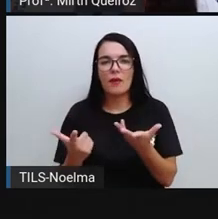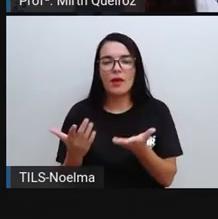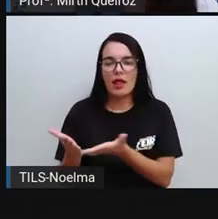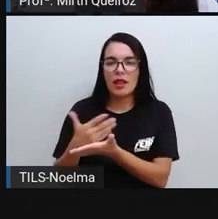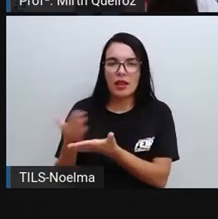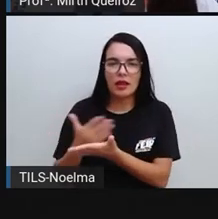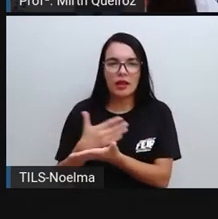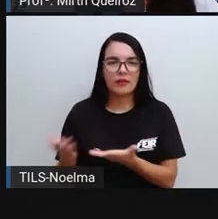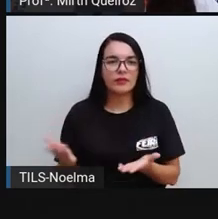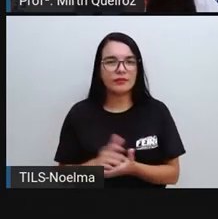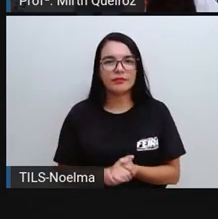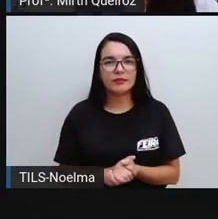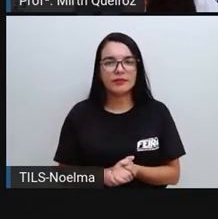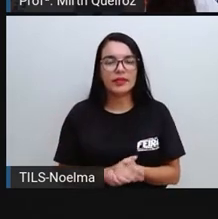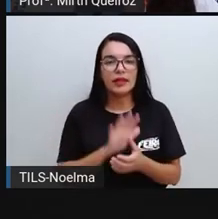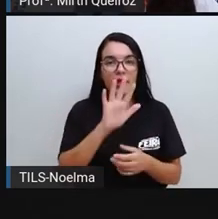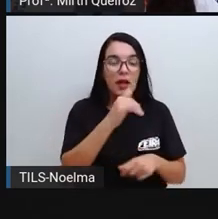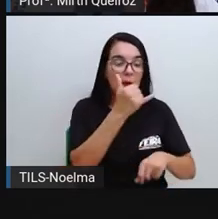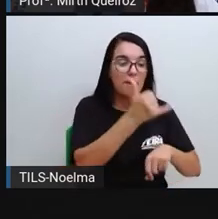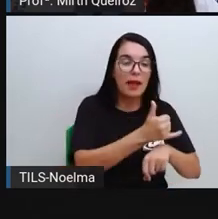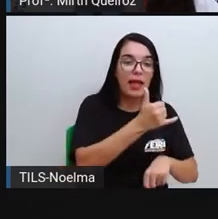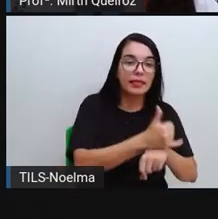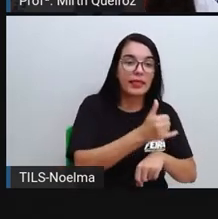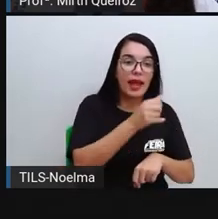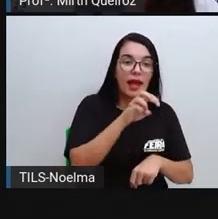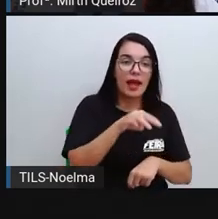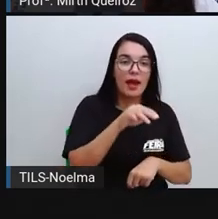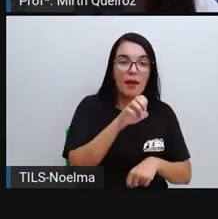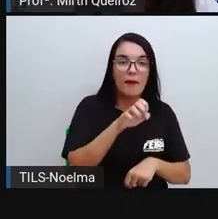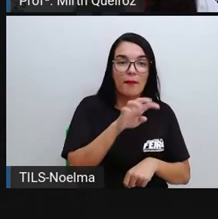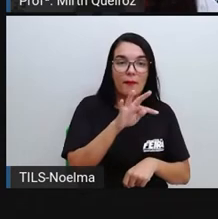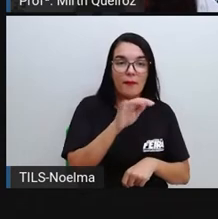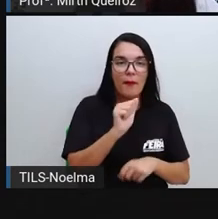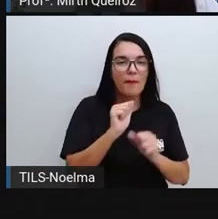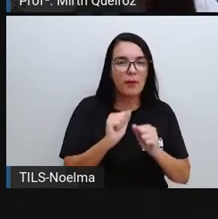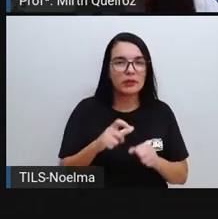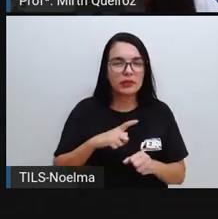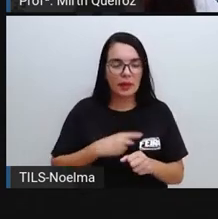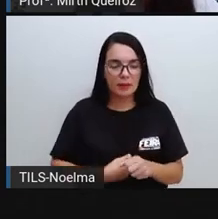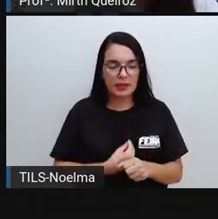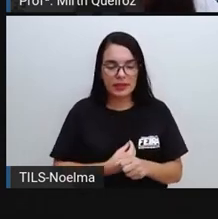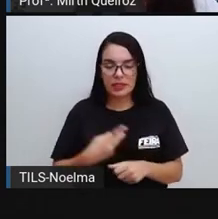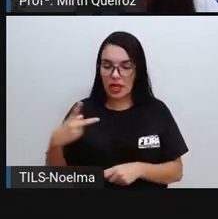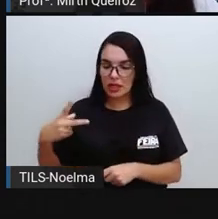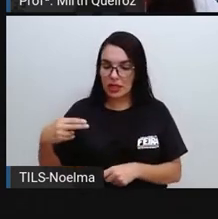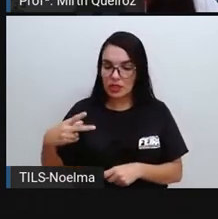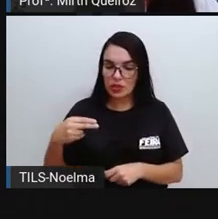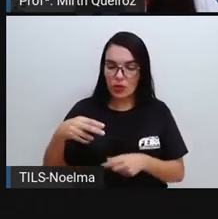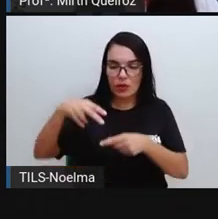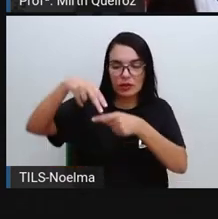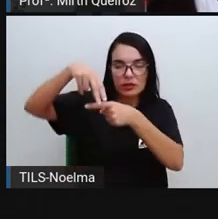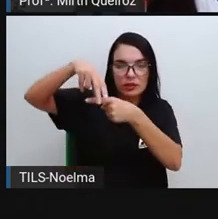metal, que é um tipo de matéria-prima que pode estar presente aí na tesoura, clips, né?